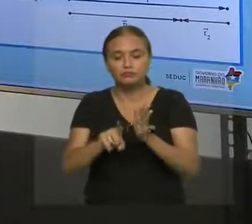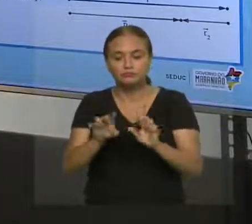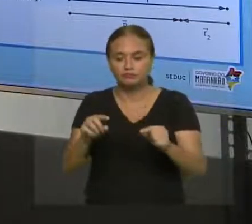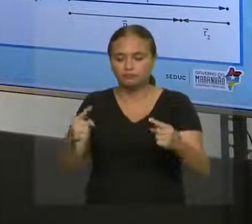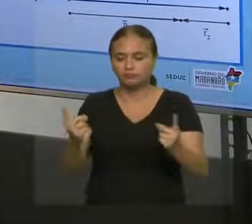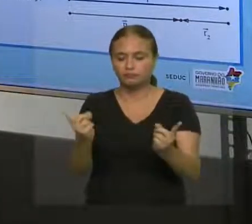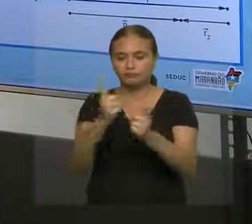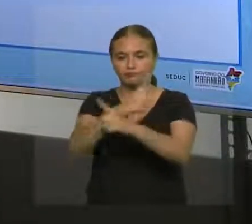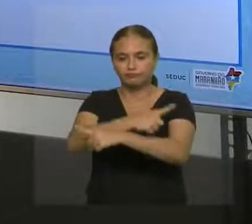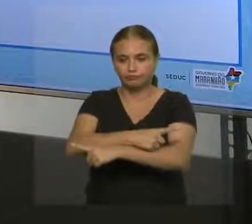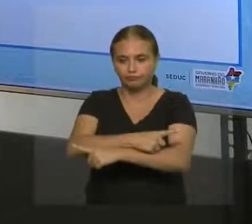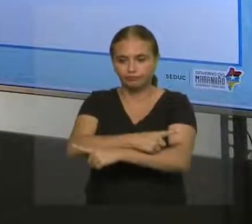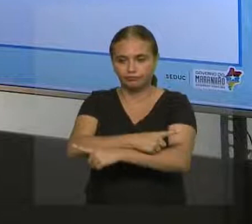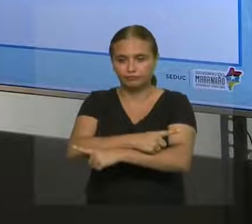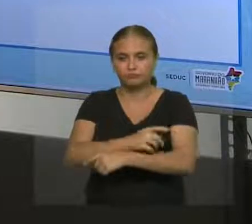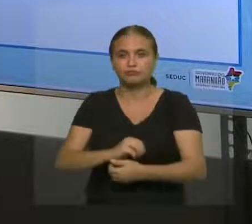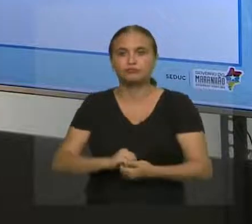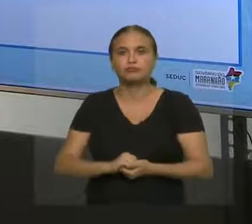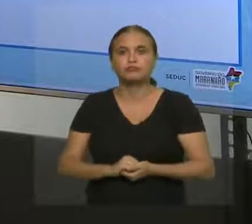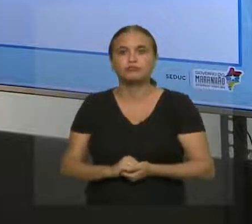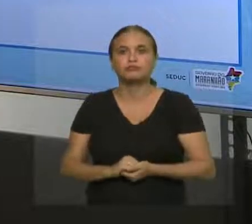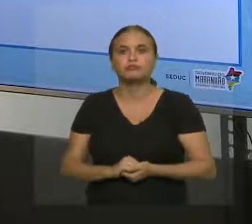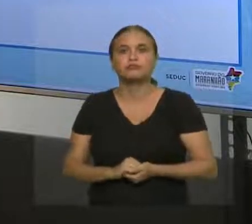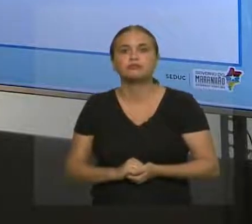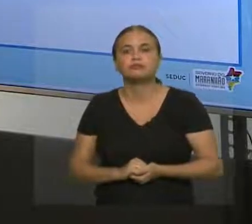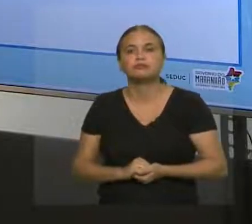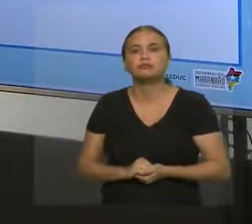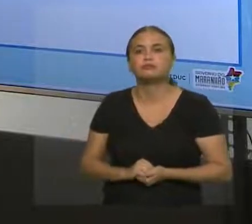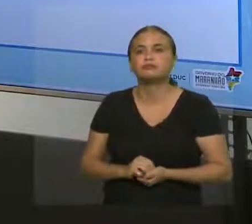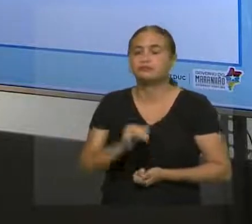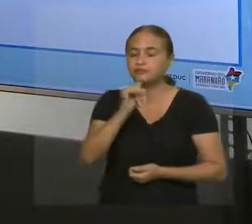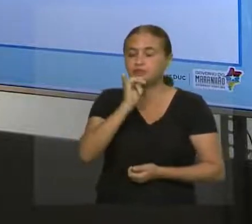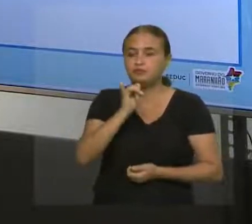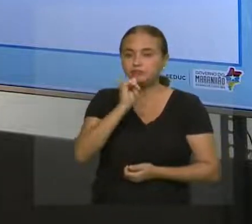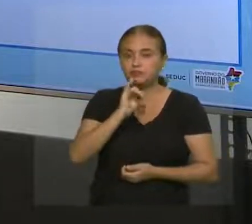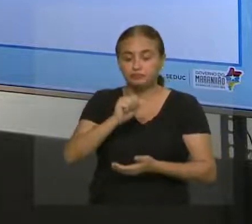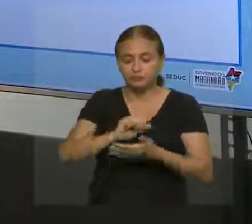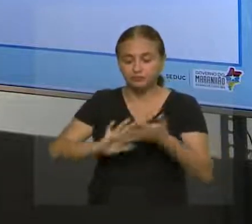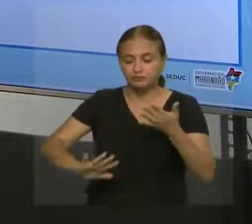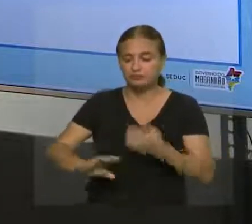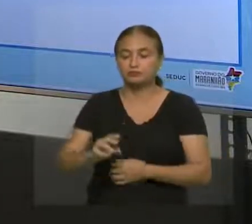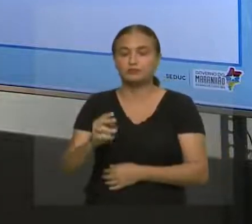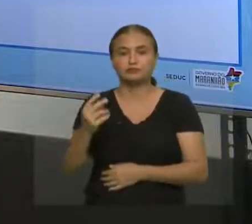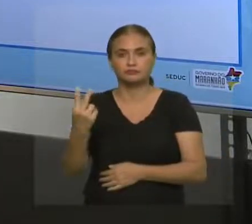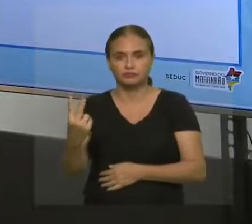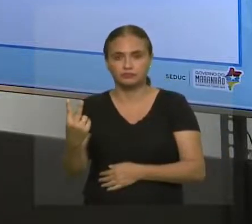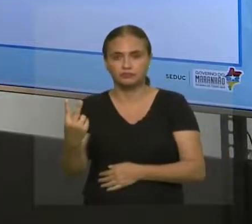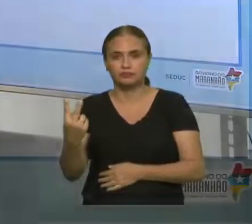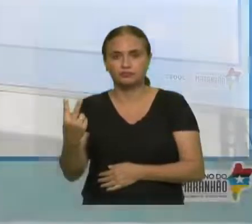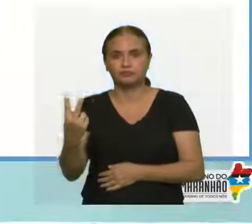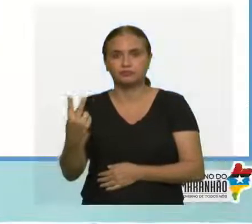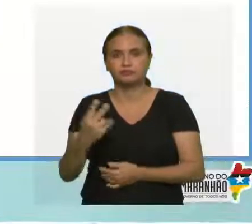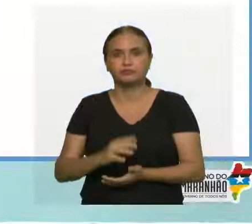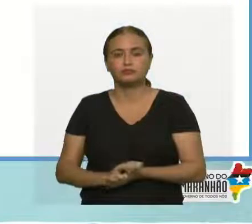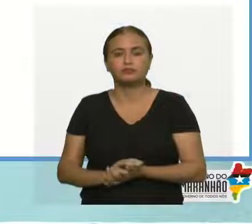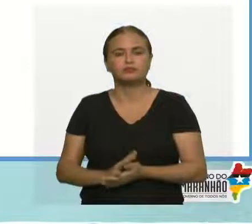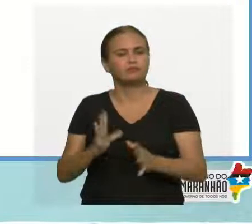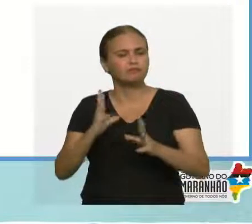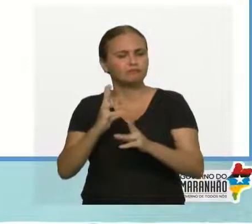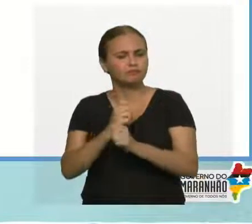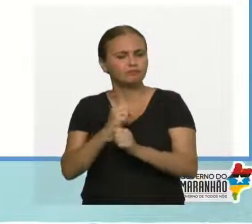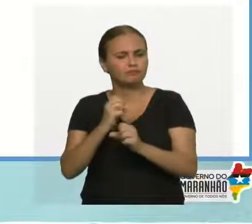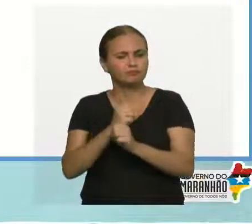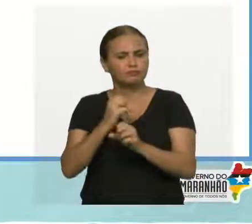sentidos opostos, ok? Então, por exemplo, exercício 2. Aqui a gente vai determinar